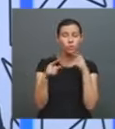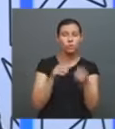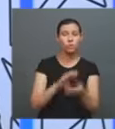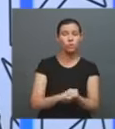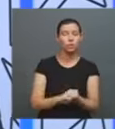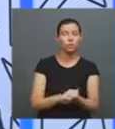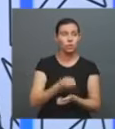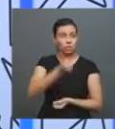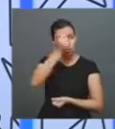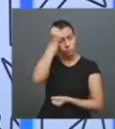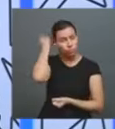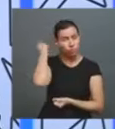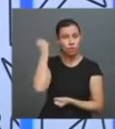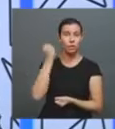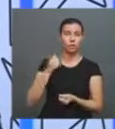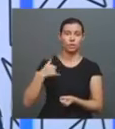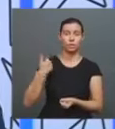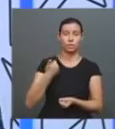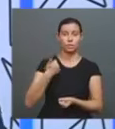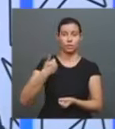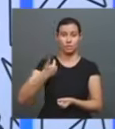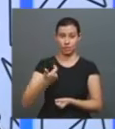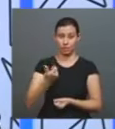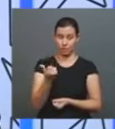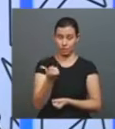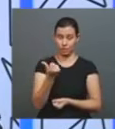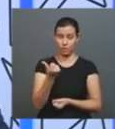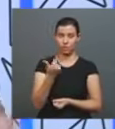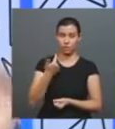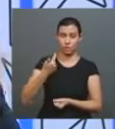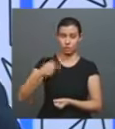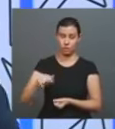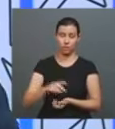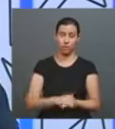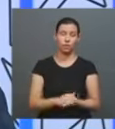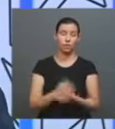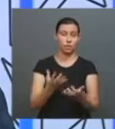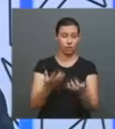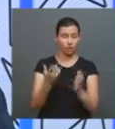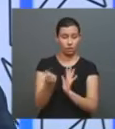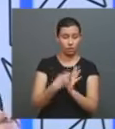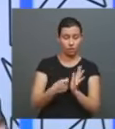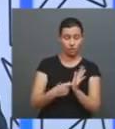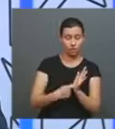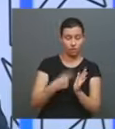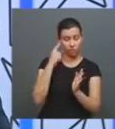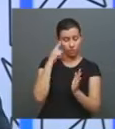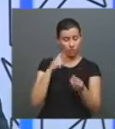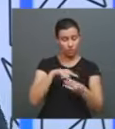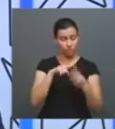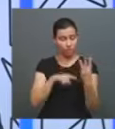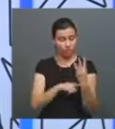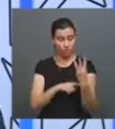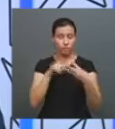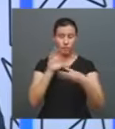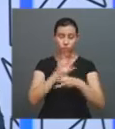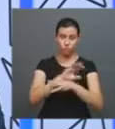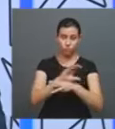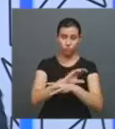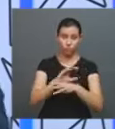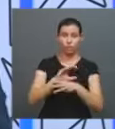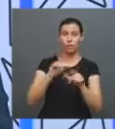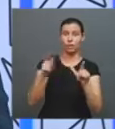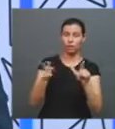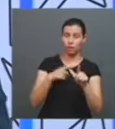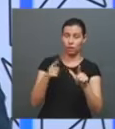vestibular, 16, 17 anos, tem uma vontade de ser escritor e ele acaba tomando uma decisão entre três cursos, ou letra, ou história, ou jornalismo.